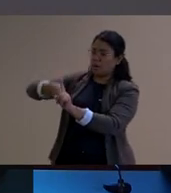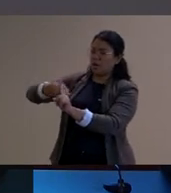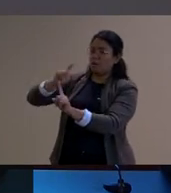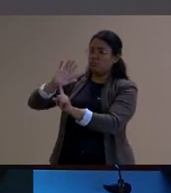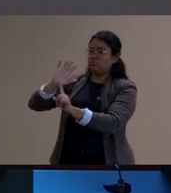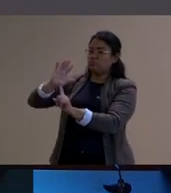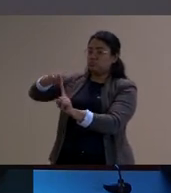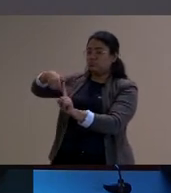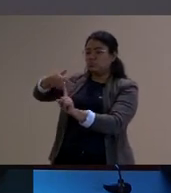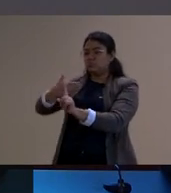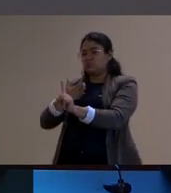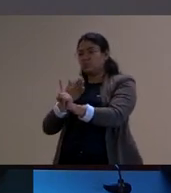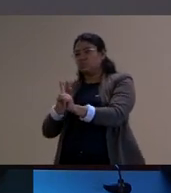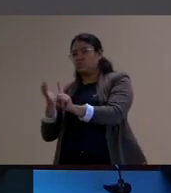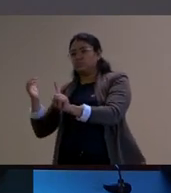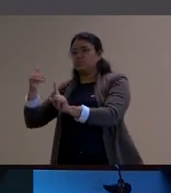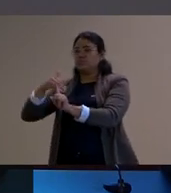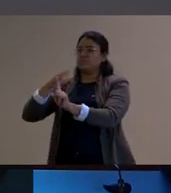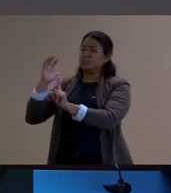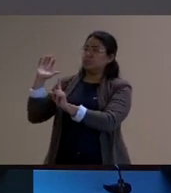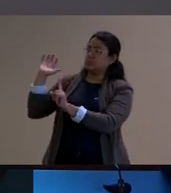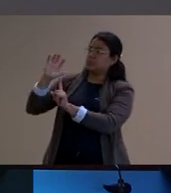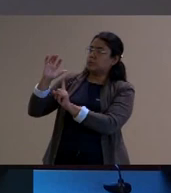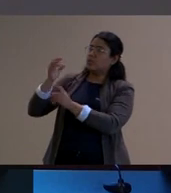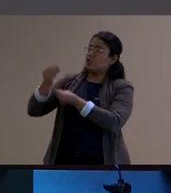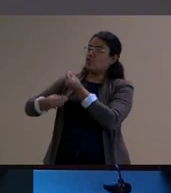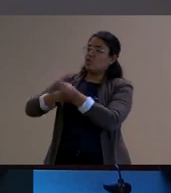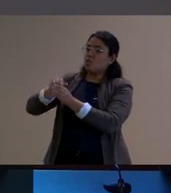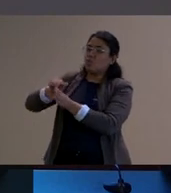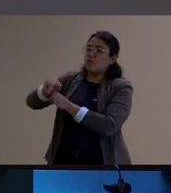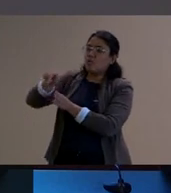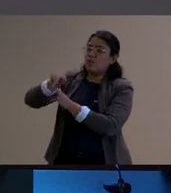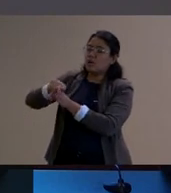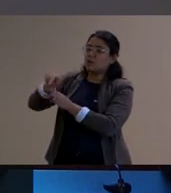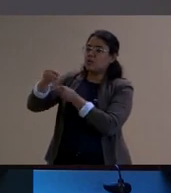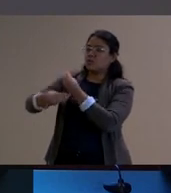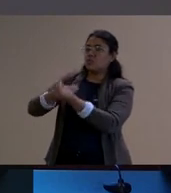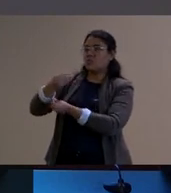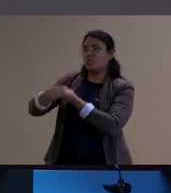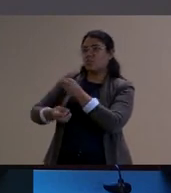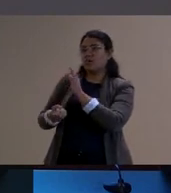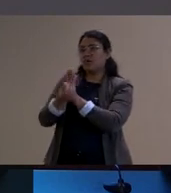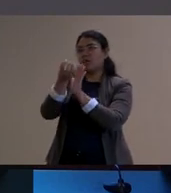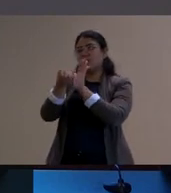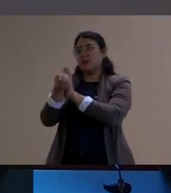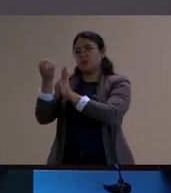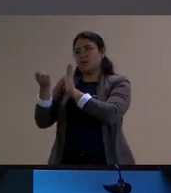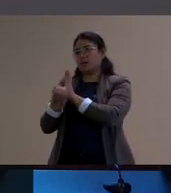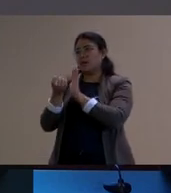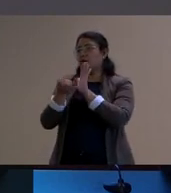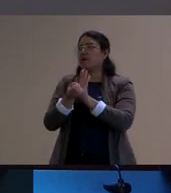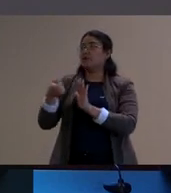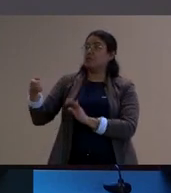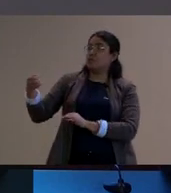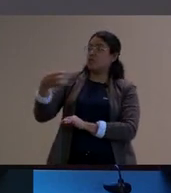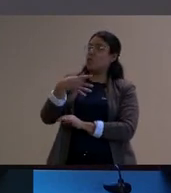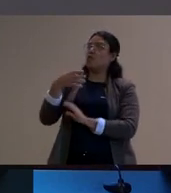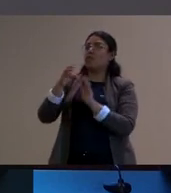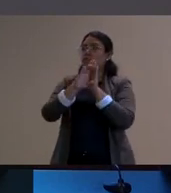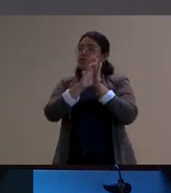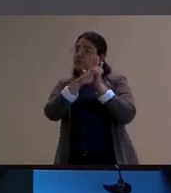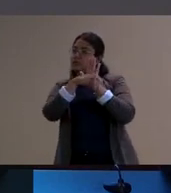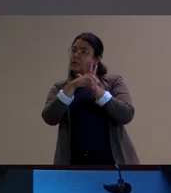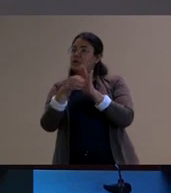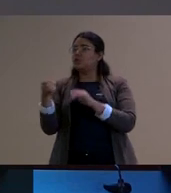mas como possibilidade indicando possibilidades para criações de novos conceitos de